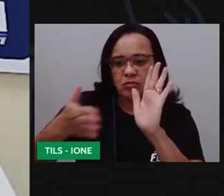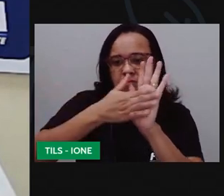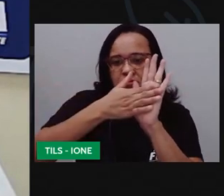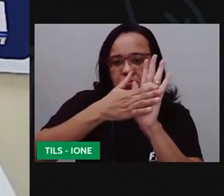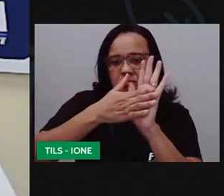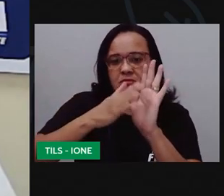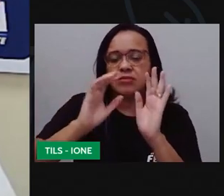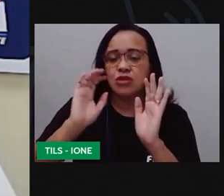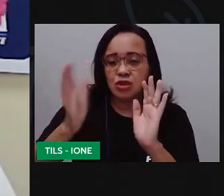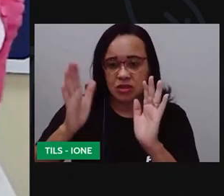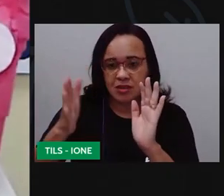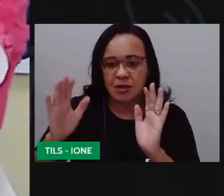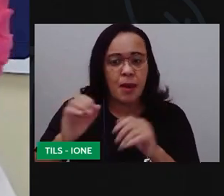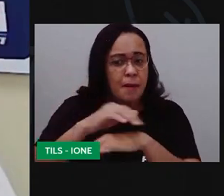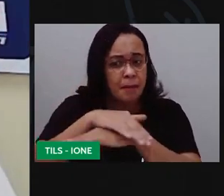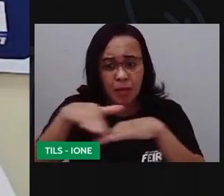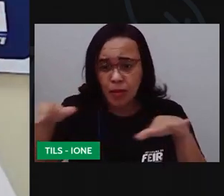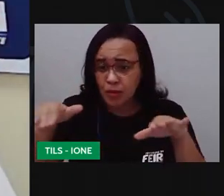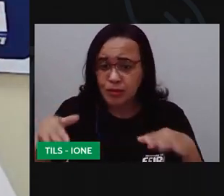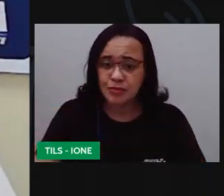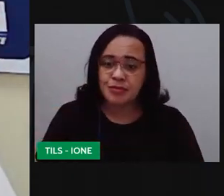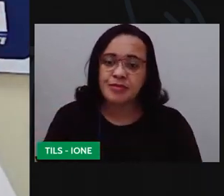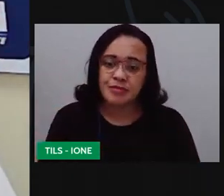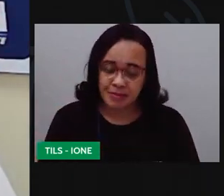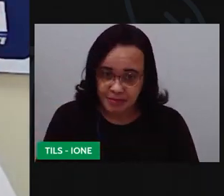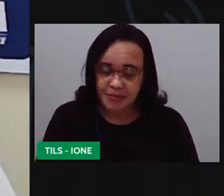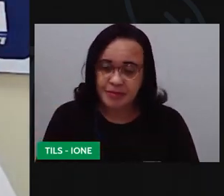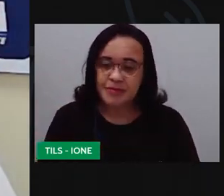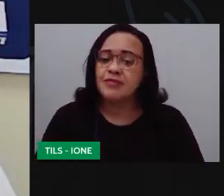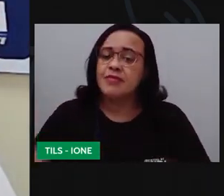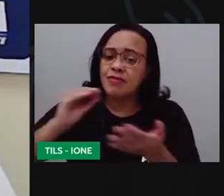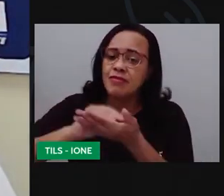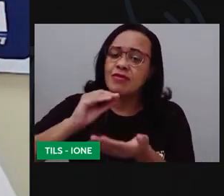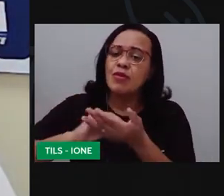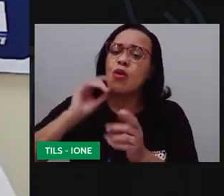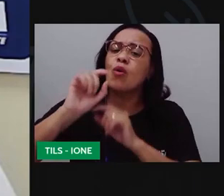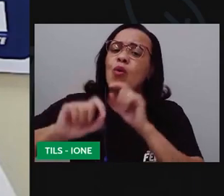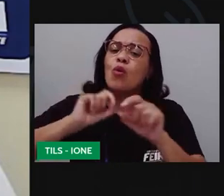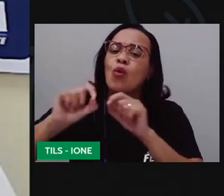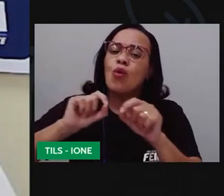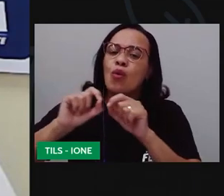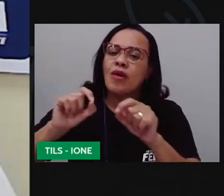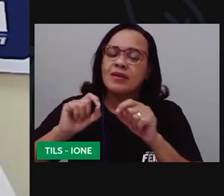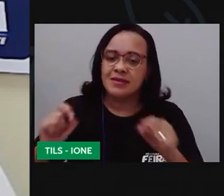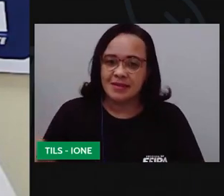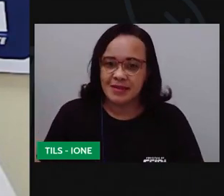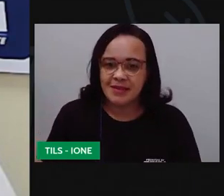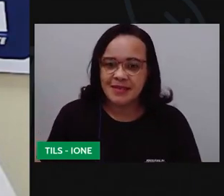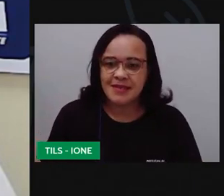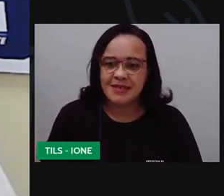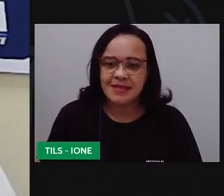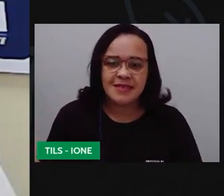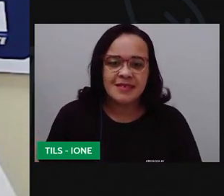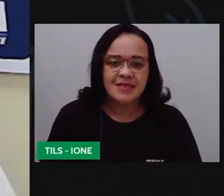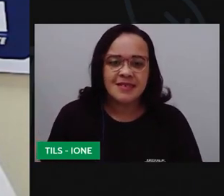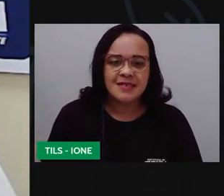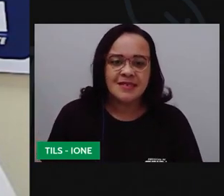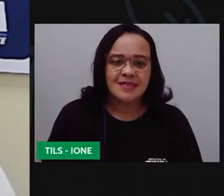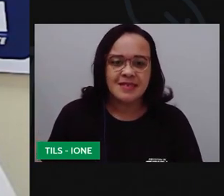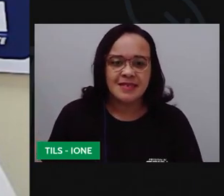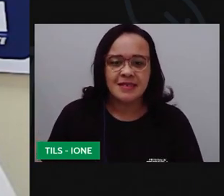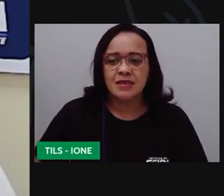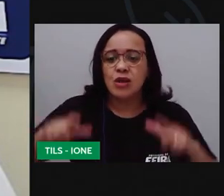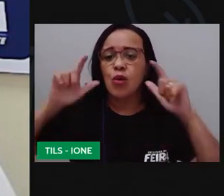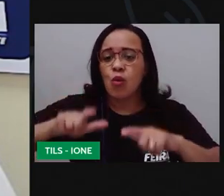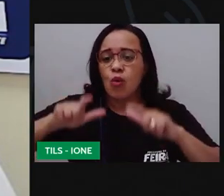colei pronto falta só uma coisa nela aqui e essa coisa se chama o que? o lugar que eu vou